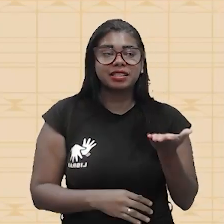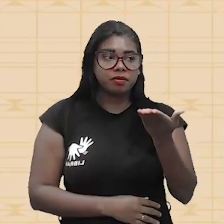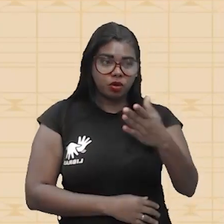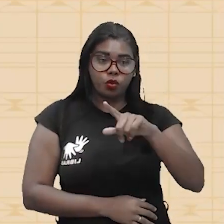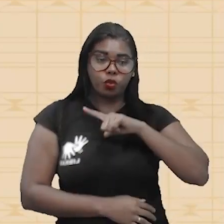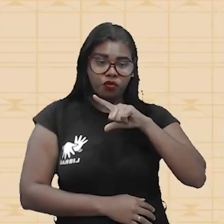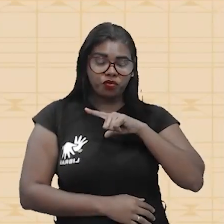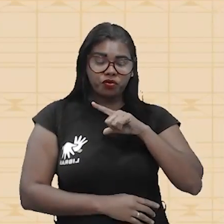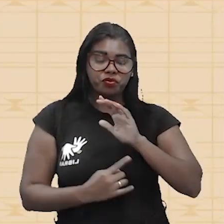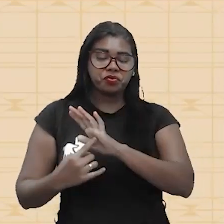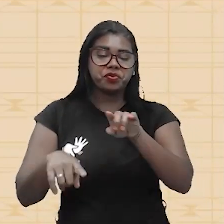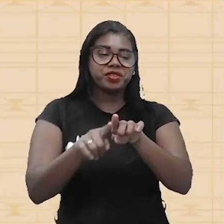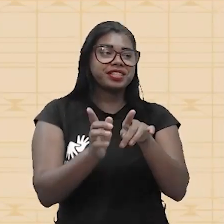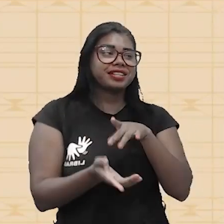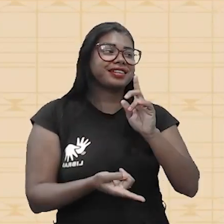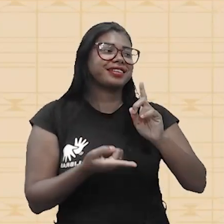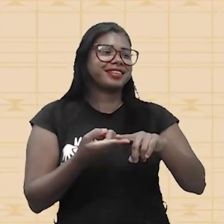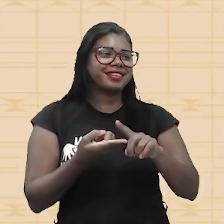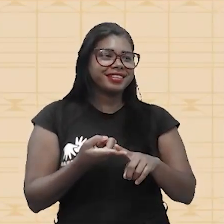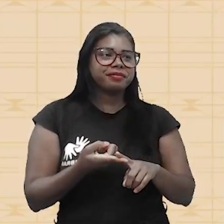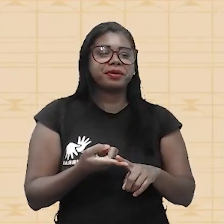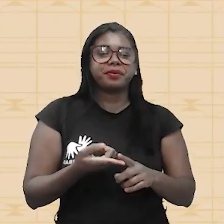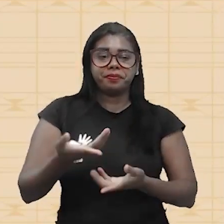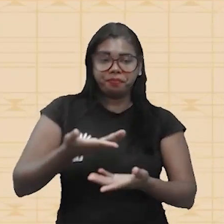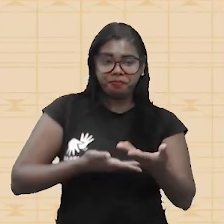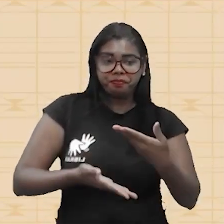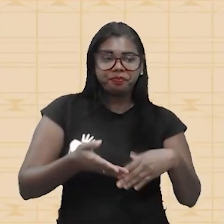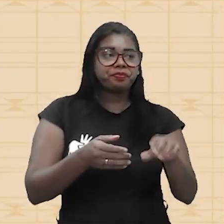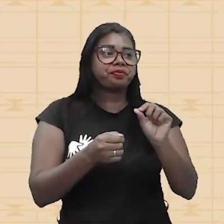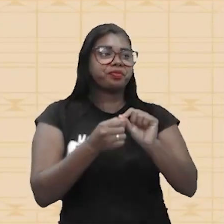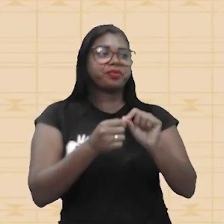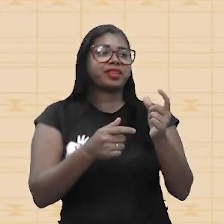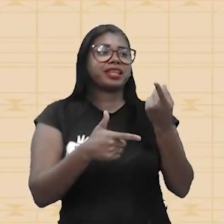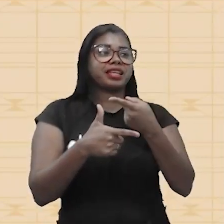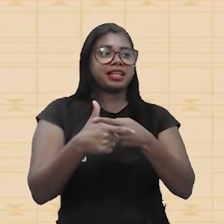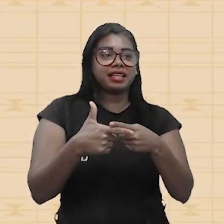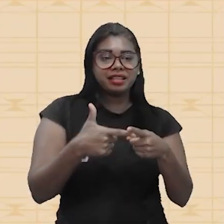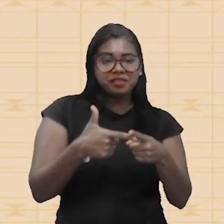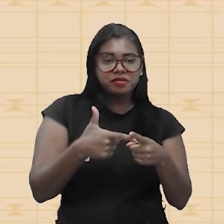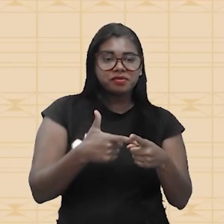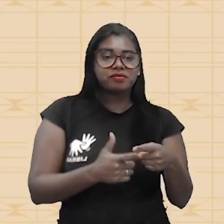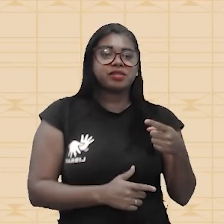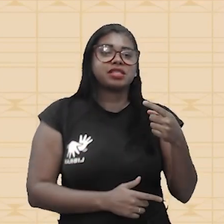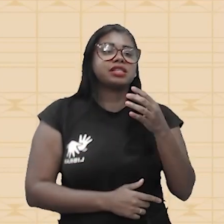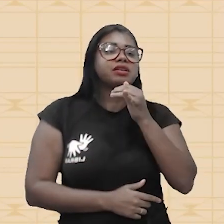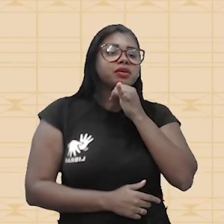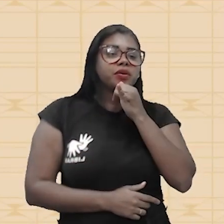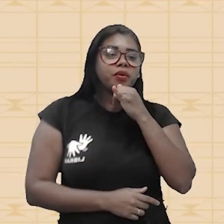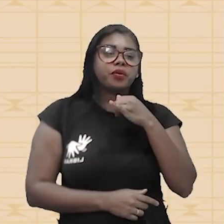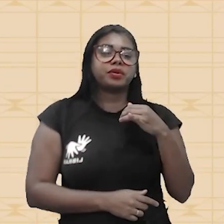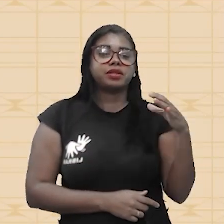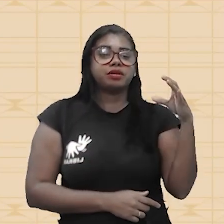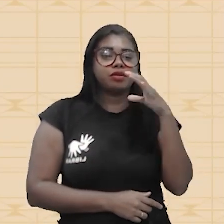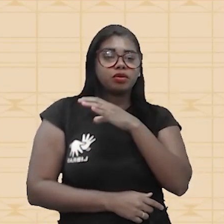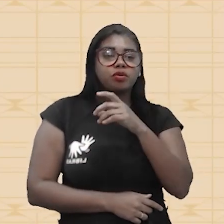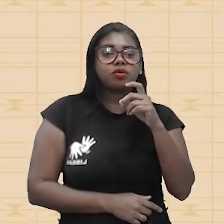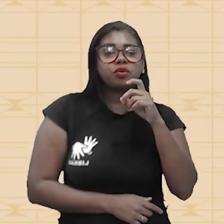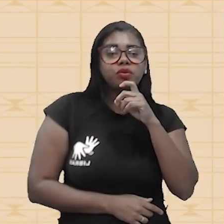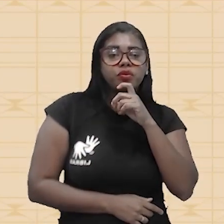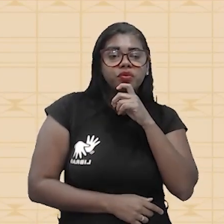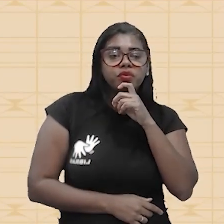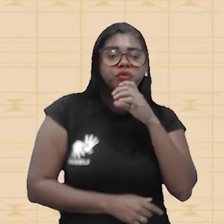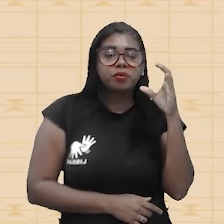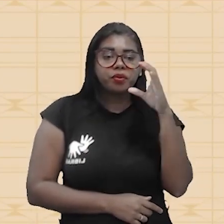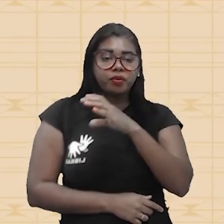eficiência, ela pode ser obtida fazendo a divisão de 1 menos o calor frio pelo calor quente, e